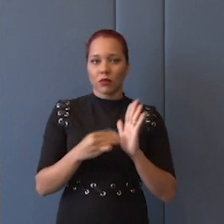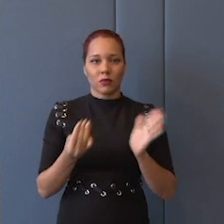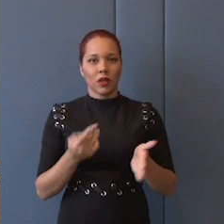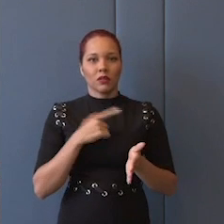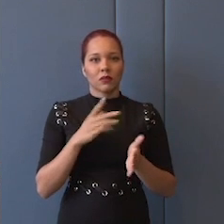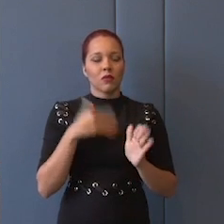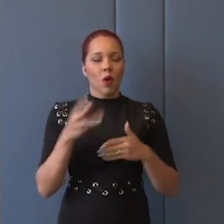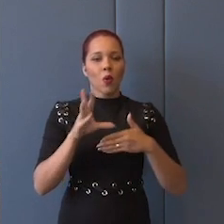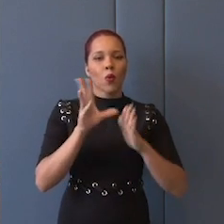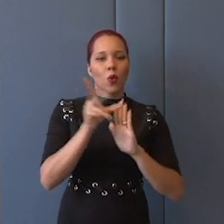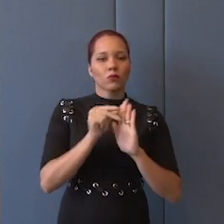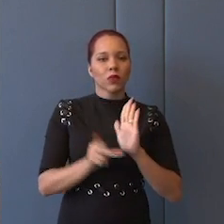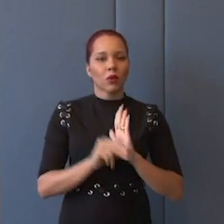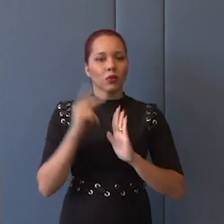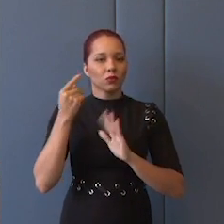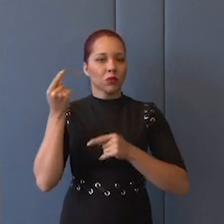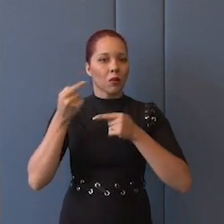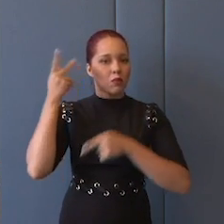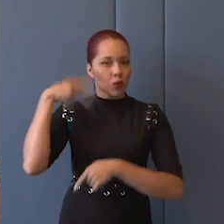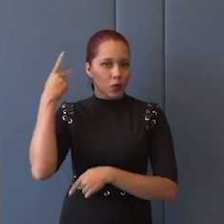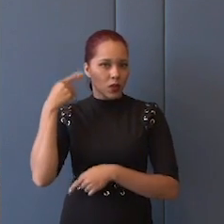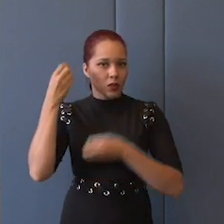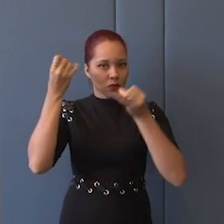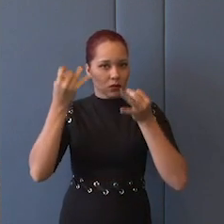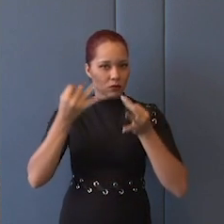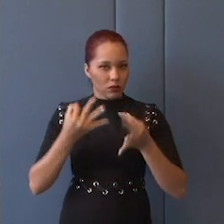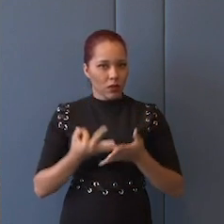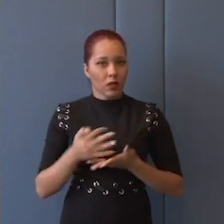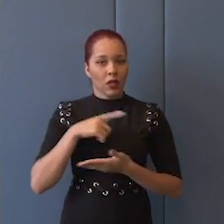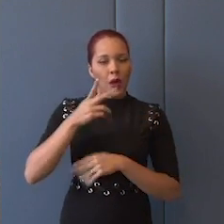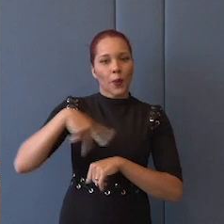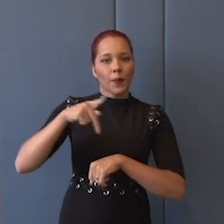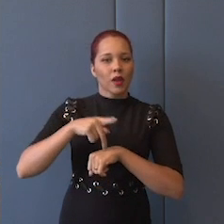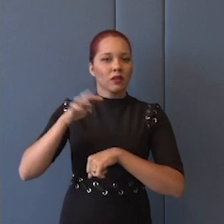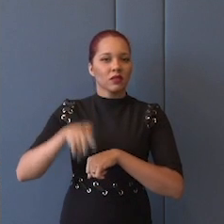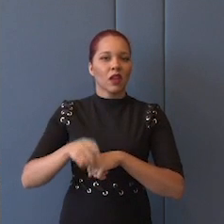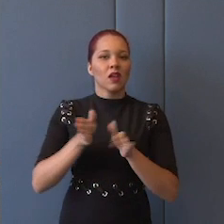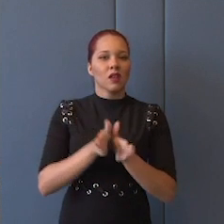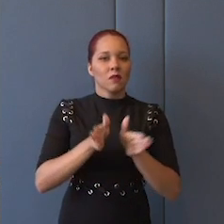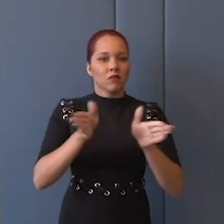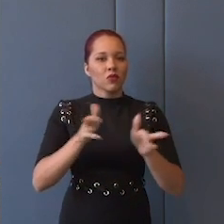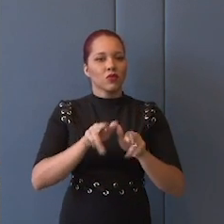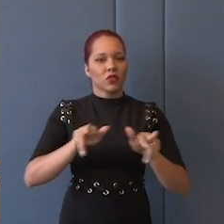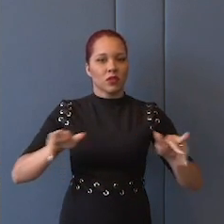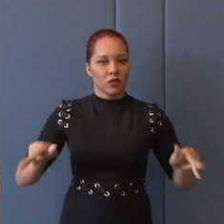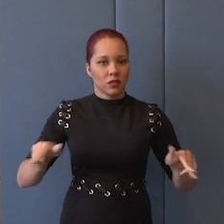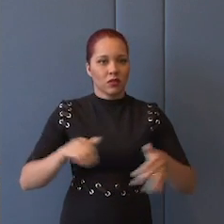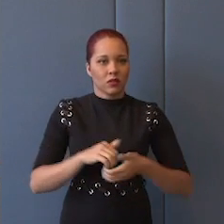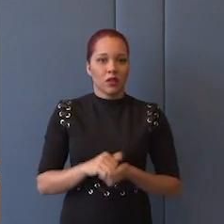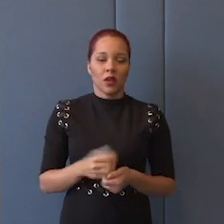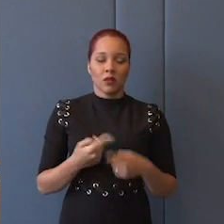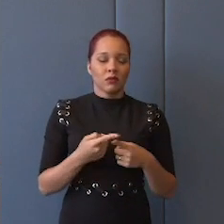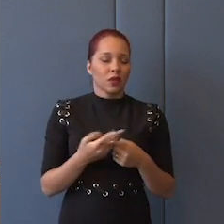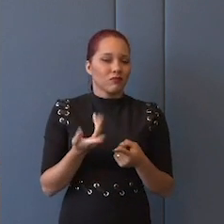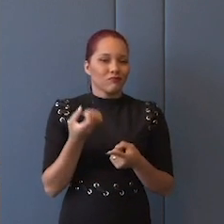conteúdo da sua política ao dizer que é um país multilateralista, porque os... Está